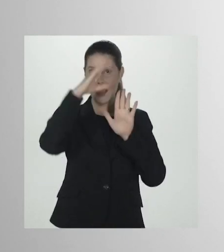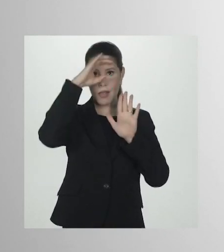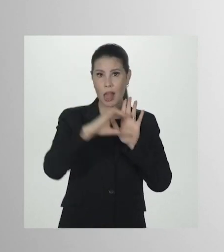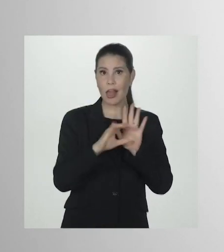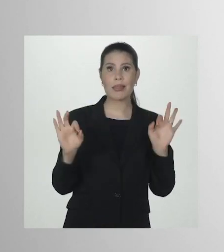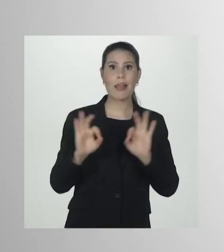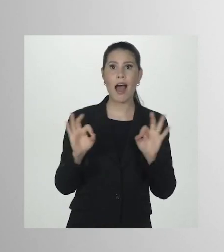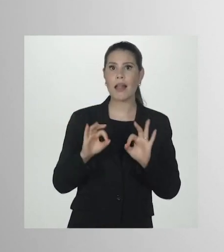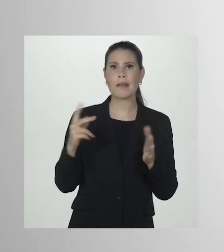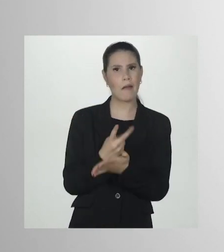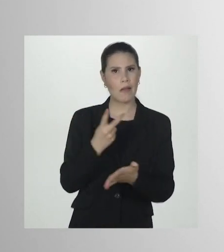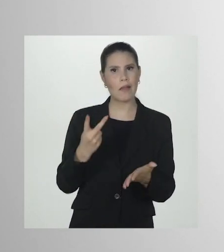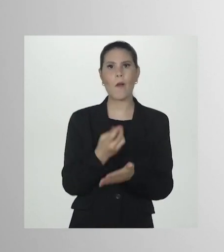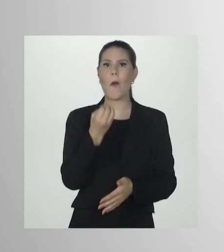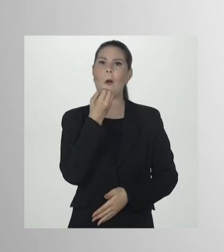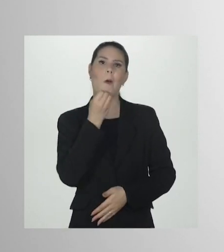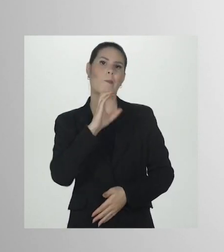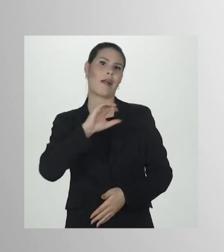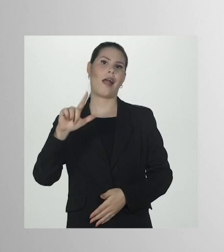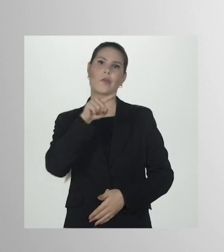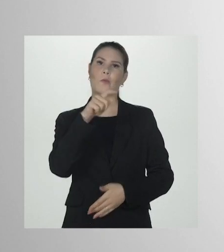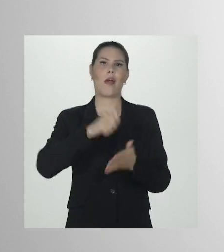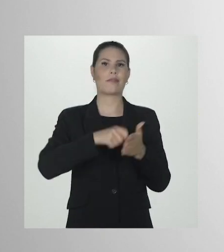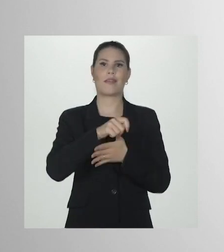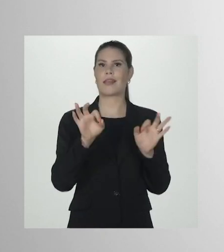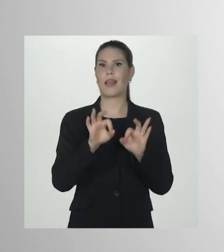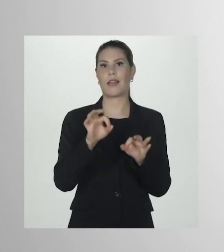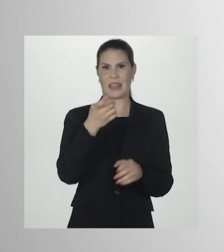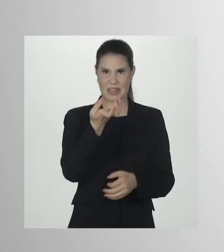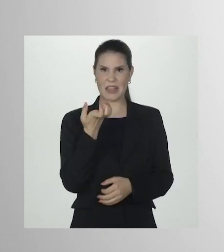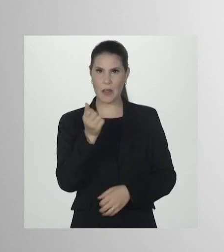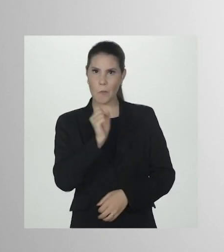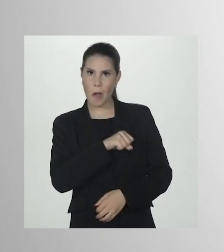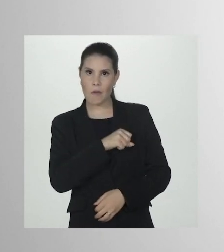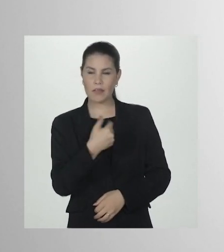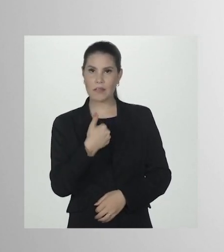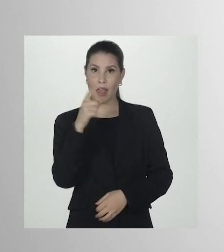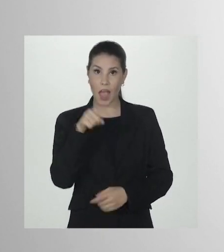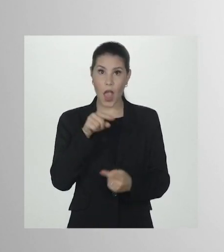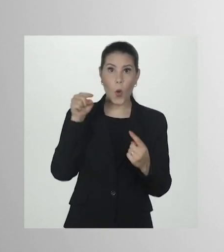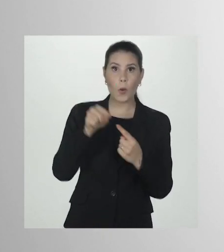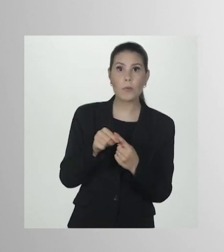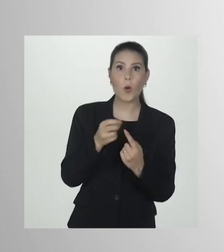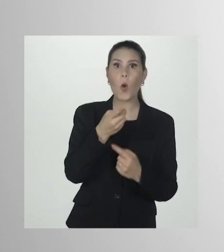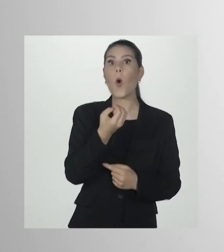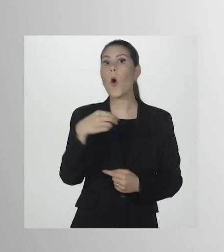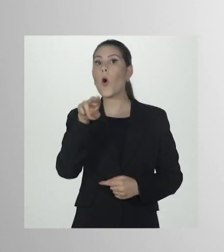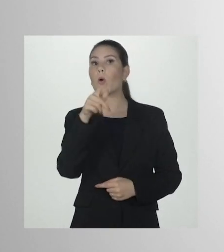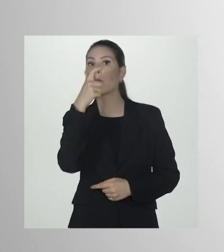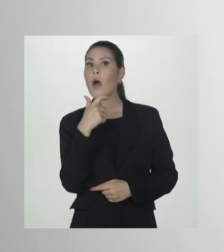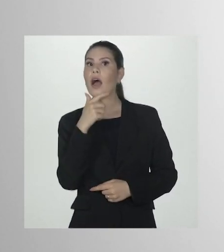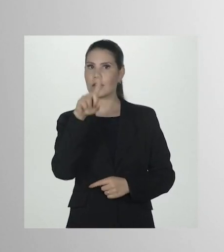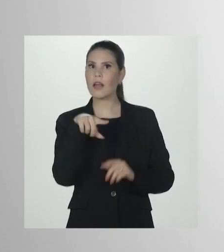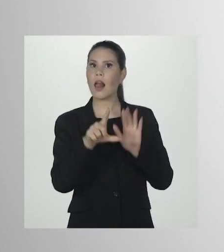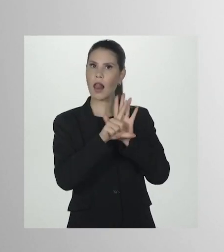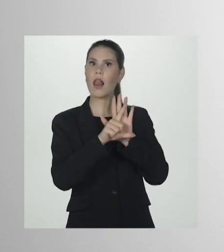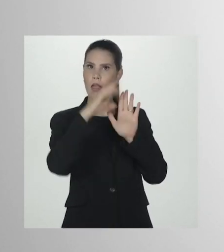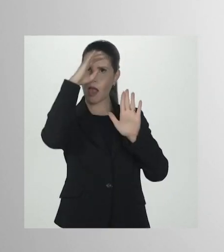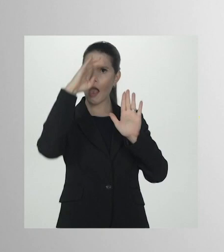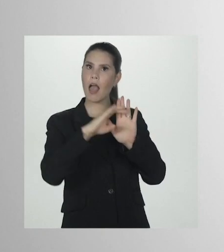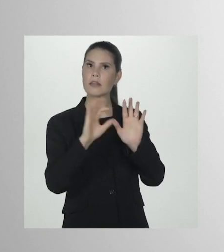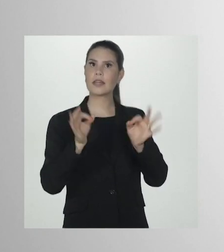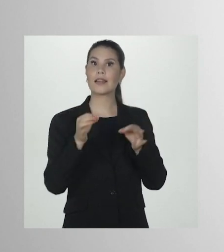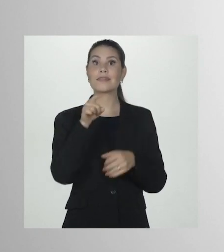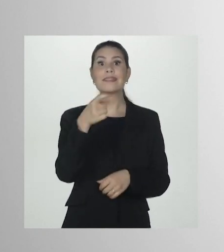legais aqueles 20 milhões de reais. Claro que tu não ia assinar. Tu queria me sacanhar, prefeito? Era esse o objetivo? Ou tu realmente achava aquilo